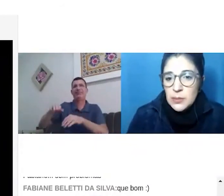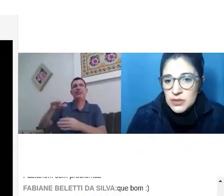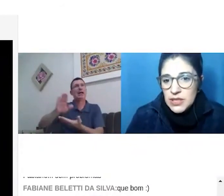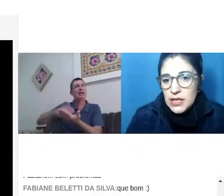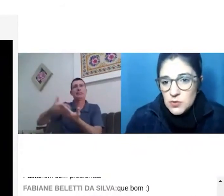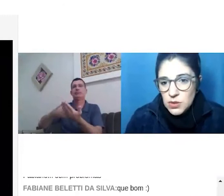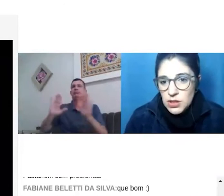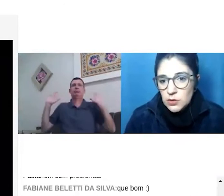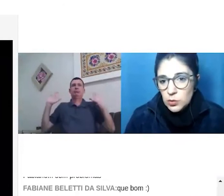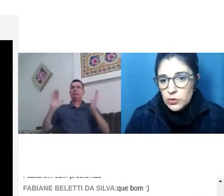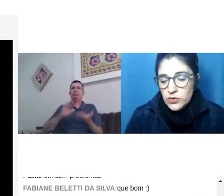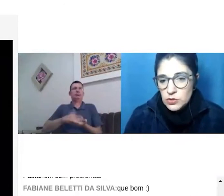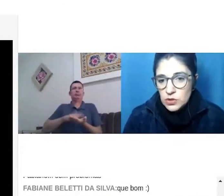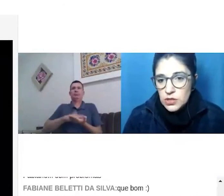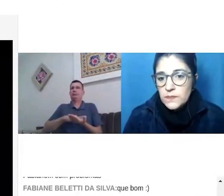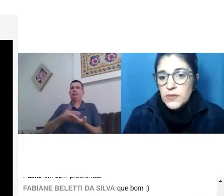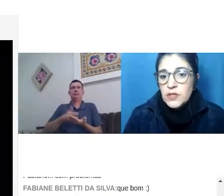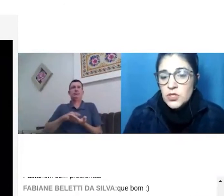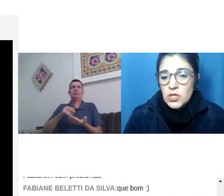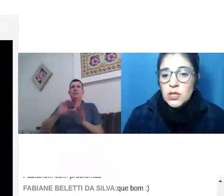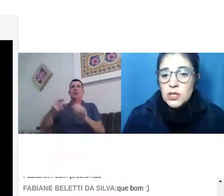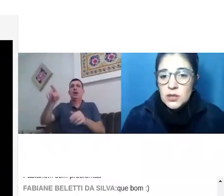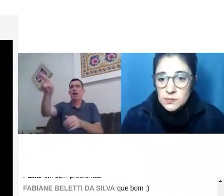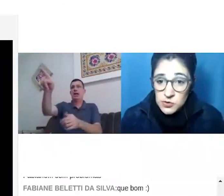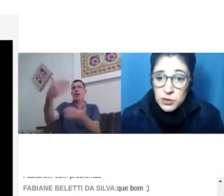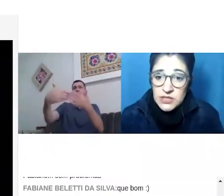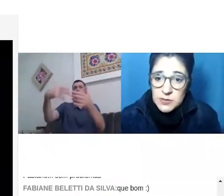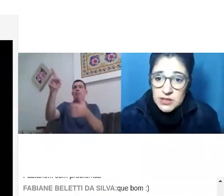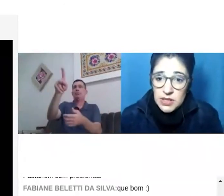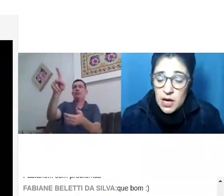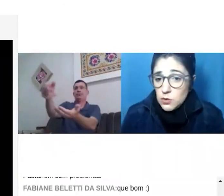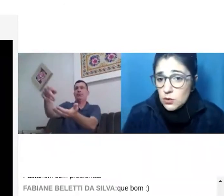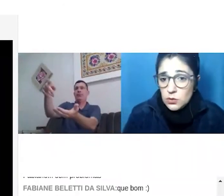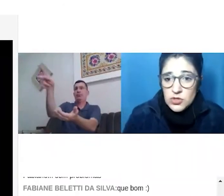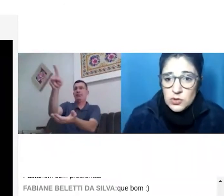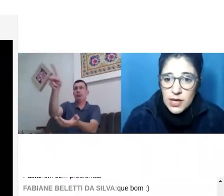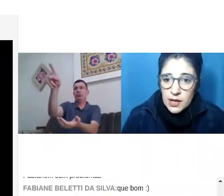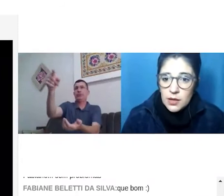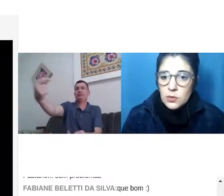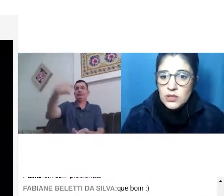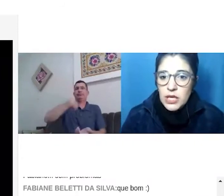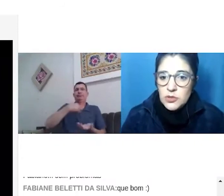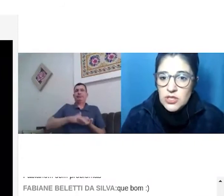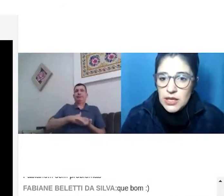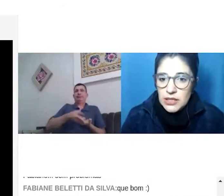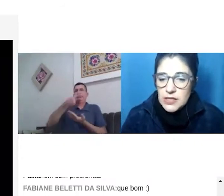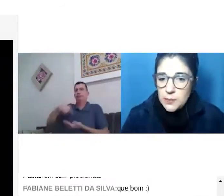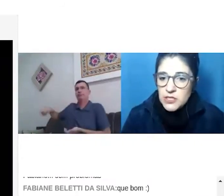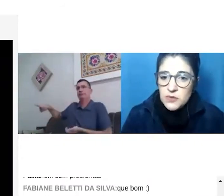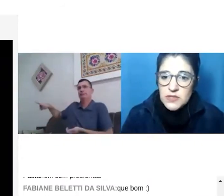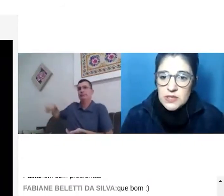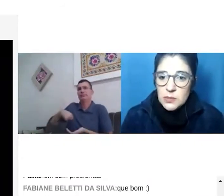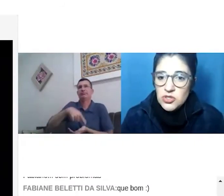responsabilidade minha, do professor, de disponibilizar esse material e do aluno de estudar. O intérprete está ali